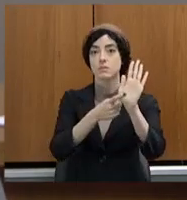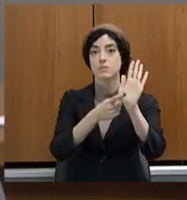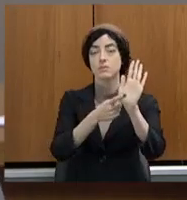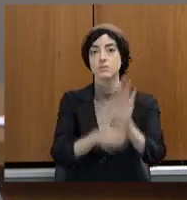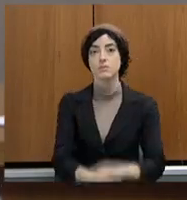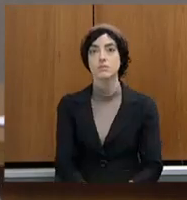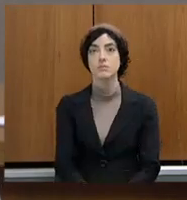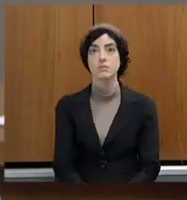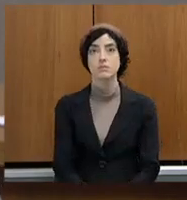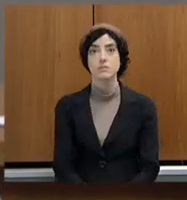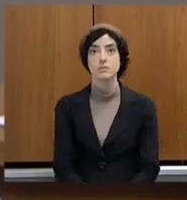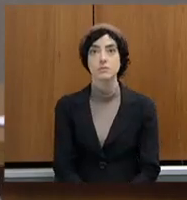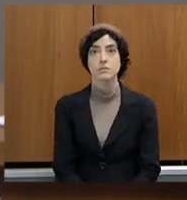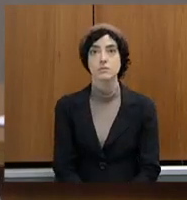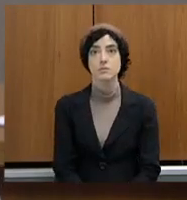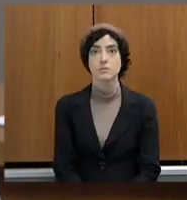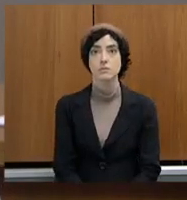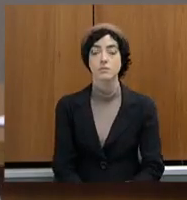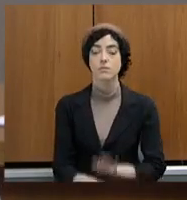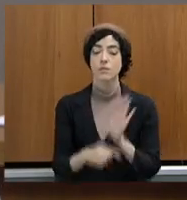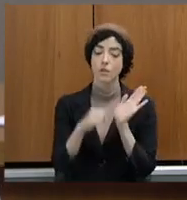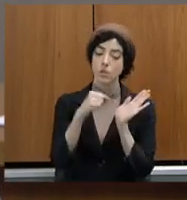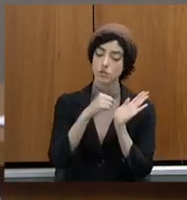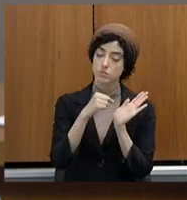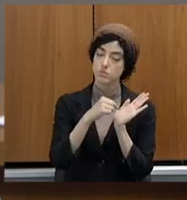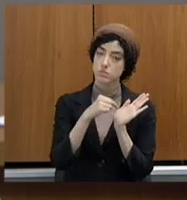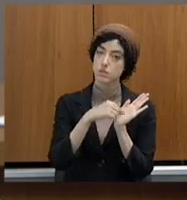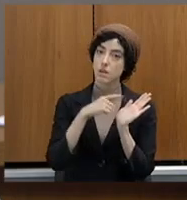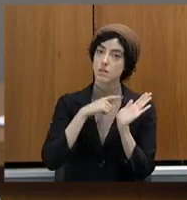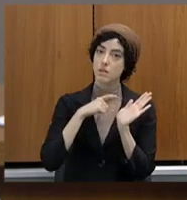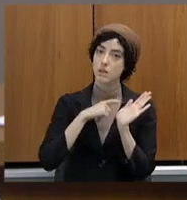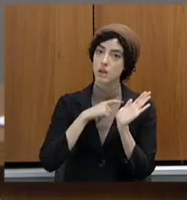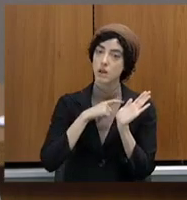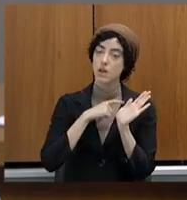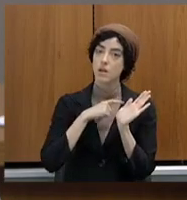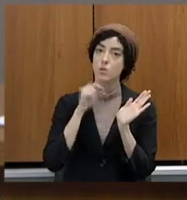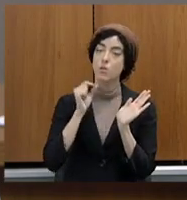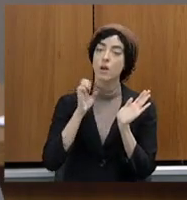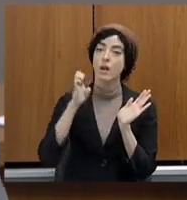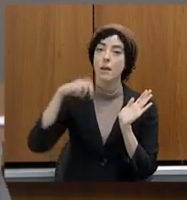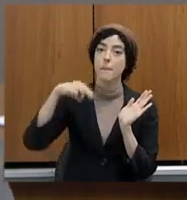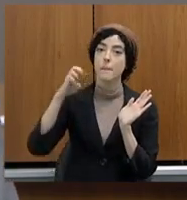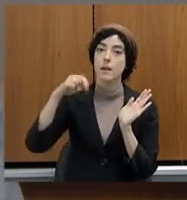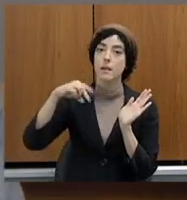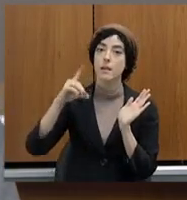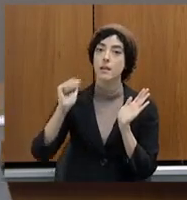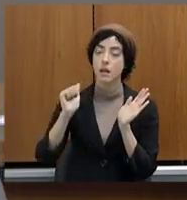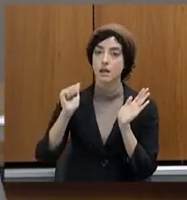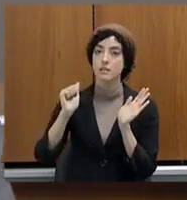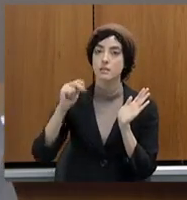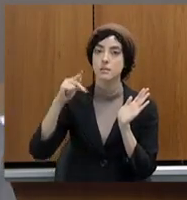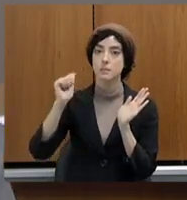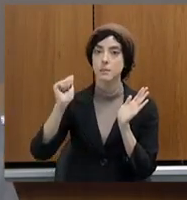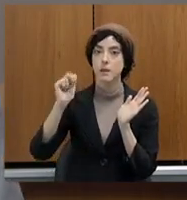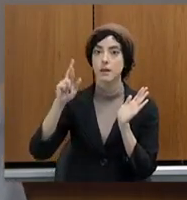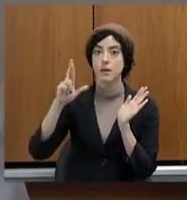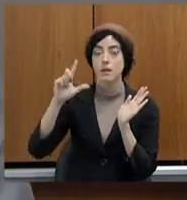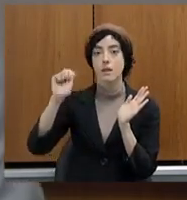estão as emendas parlamentares federais e estaduais.